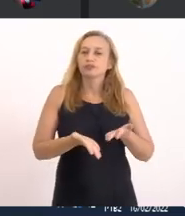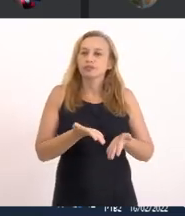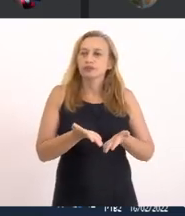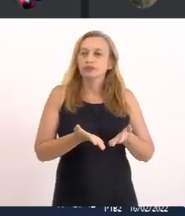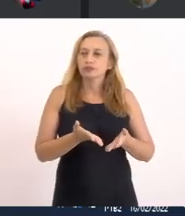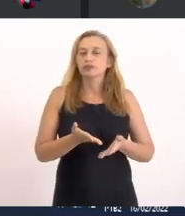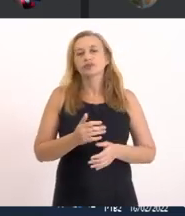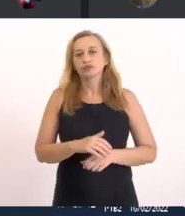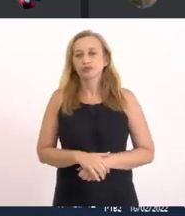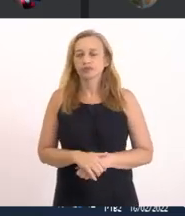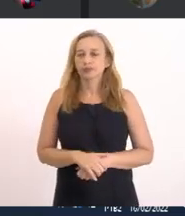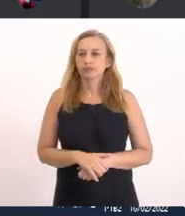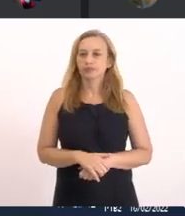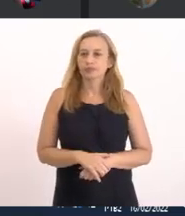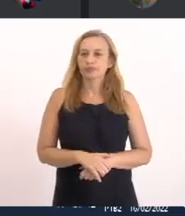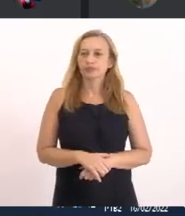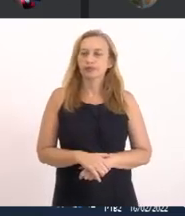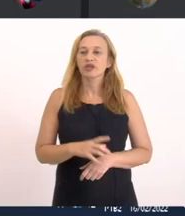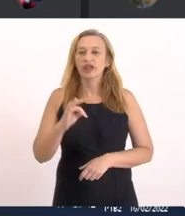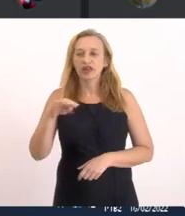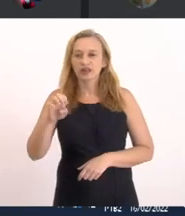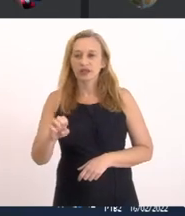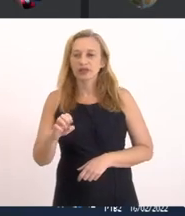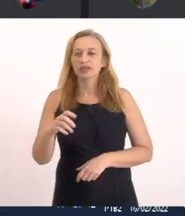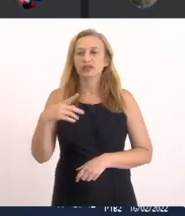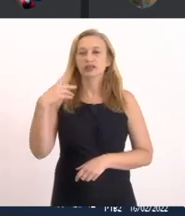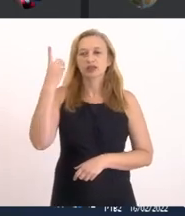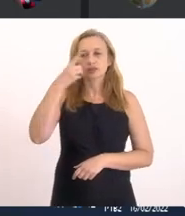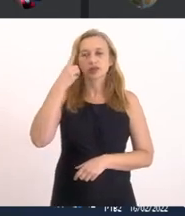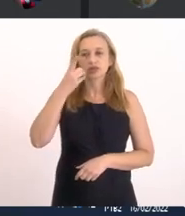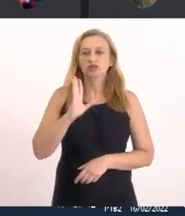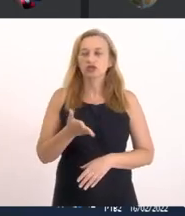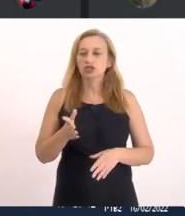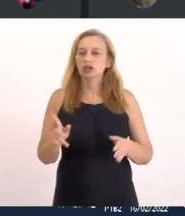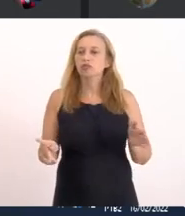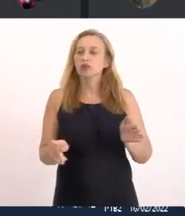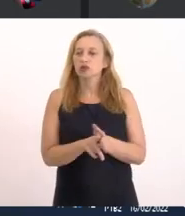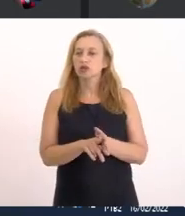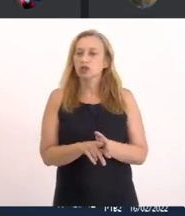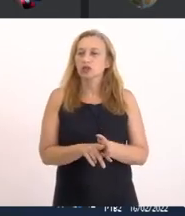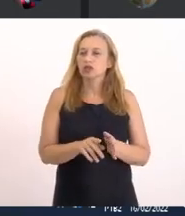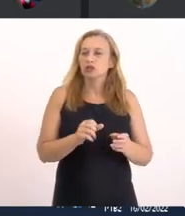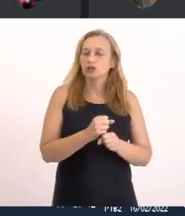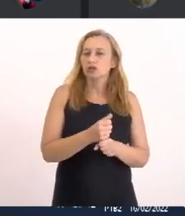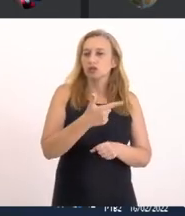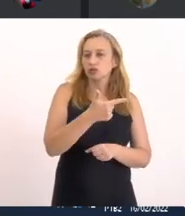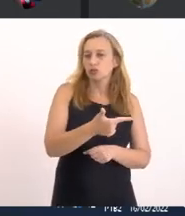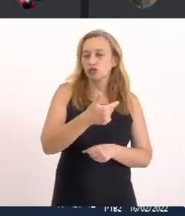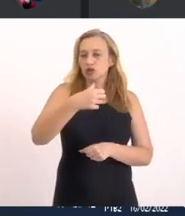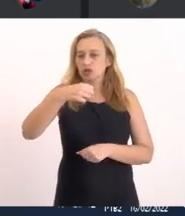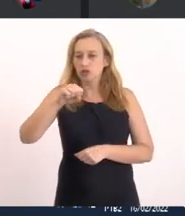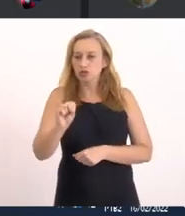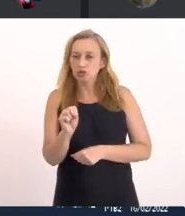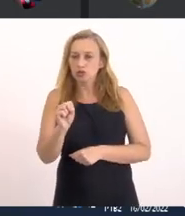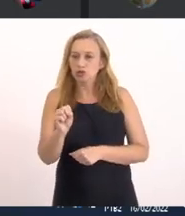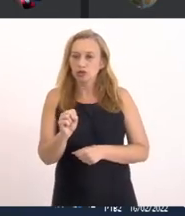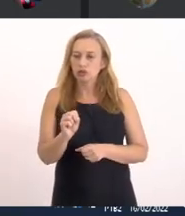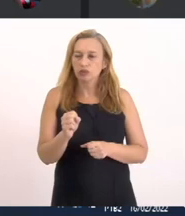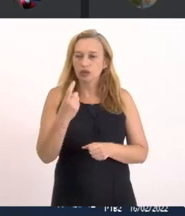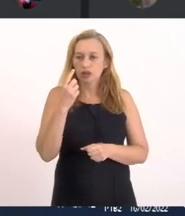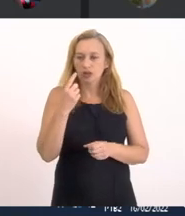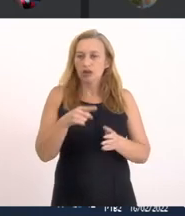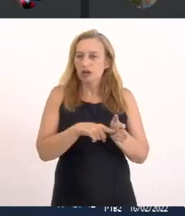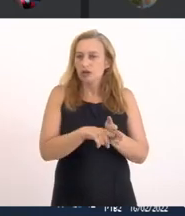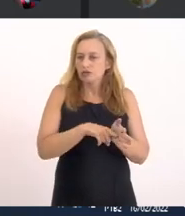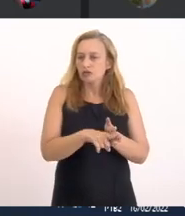secundária Então Essa Ete Deputado Nós já temos projetos Desde 2018 Inclusive Está em processo De revisão quimpernal